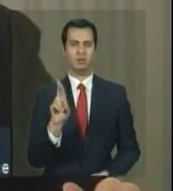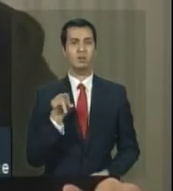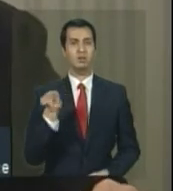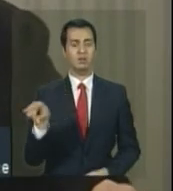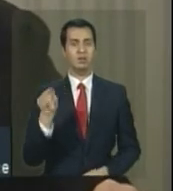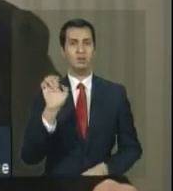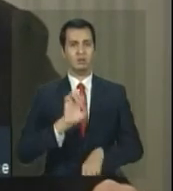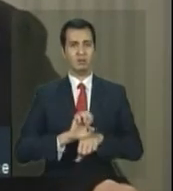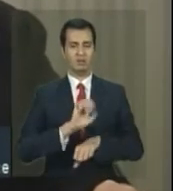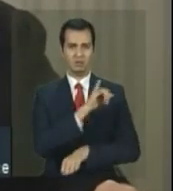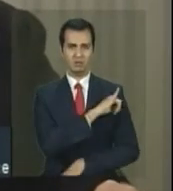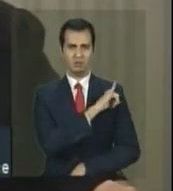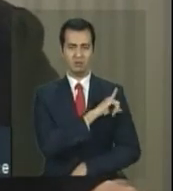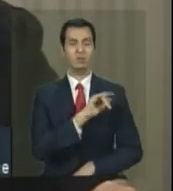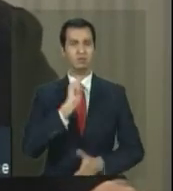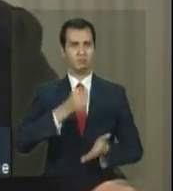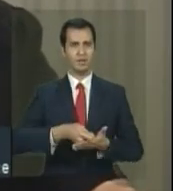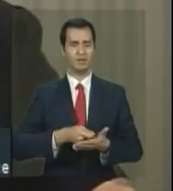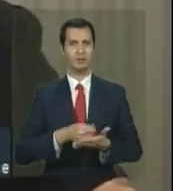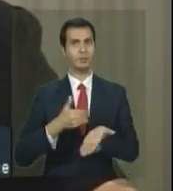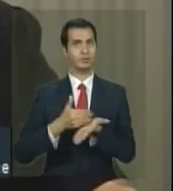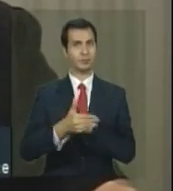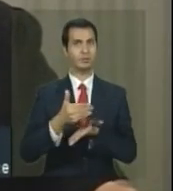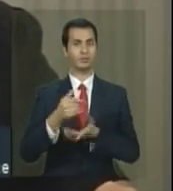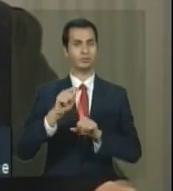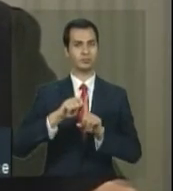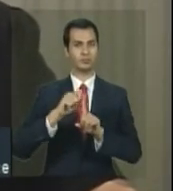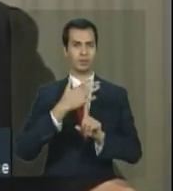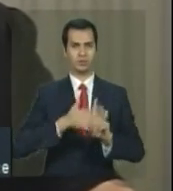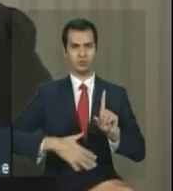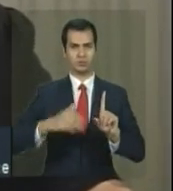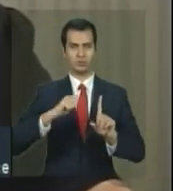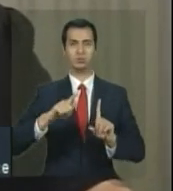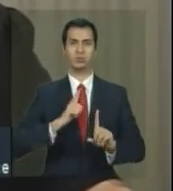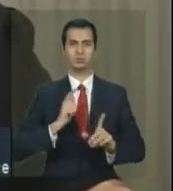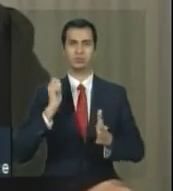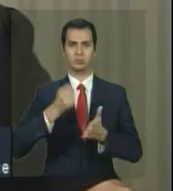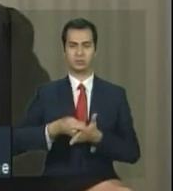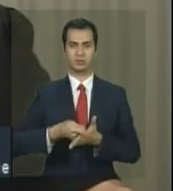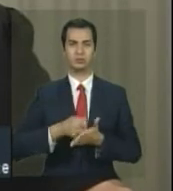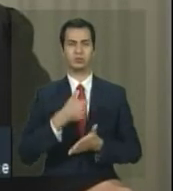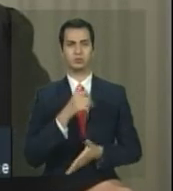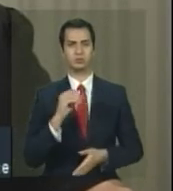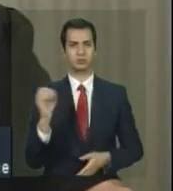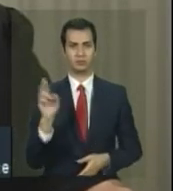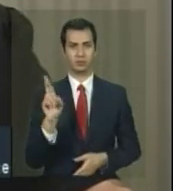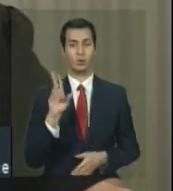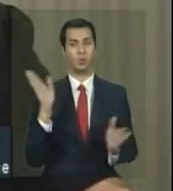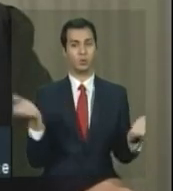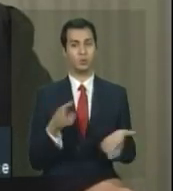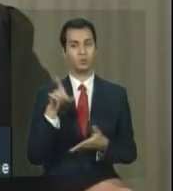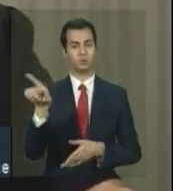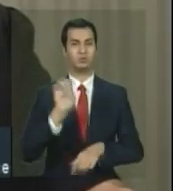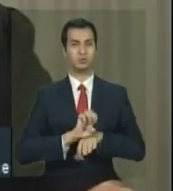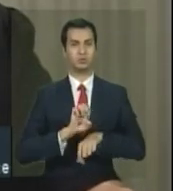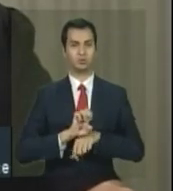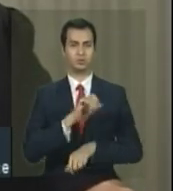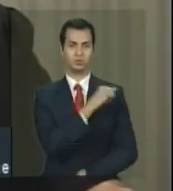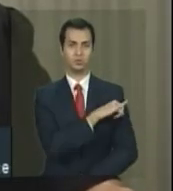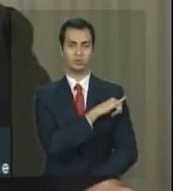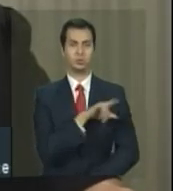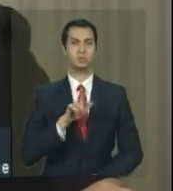está pagando desde agosto, hoje nós temos 50 mil famílias no estado do Rio de Janeiro, já